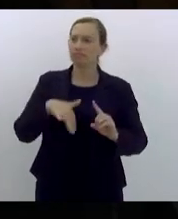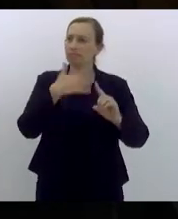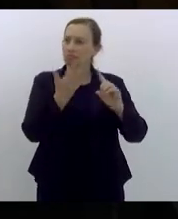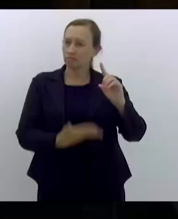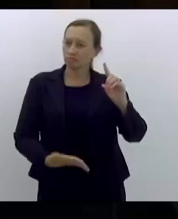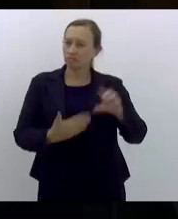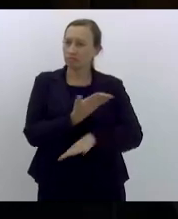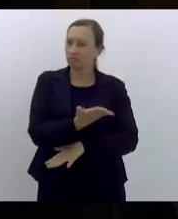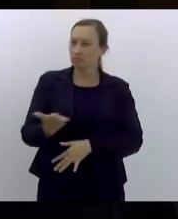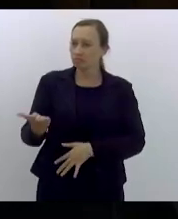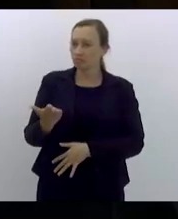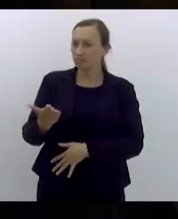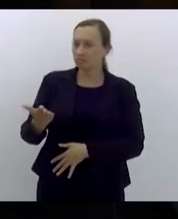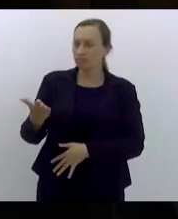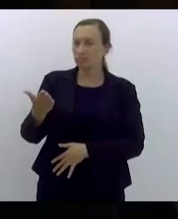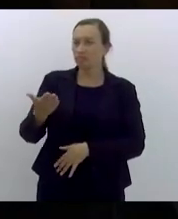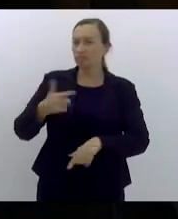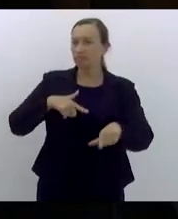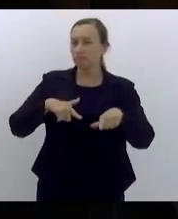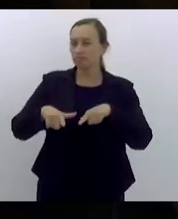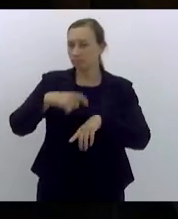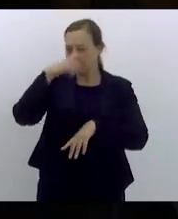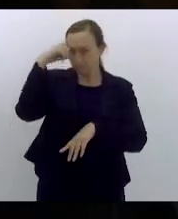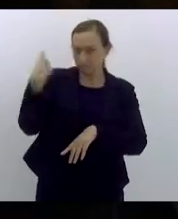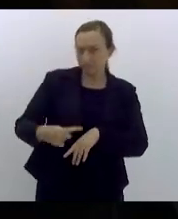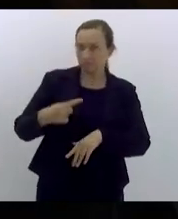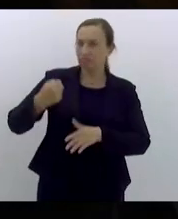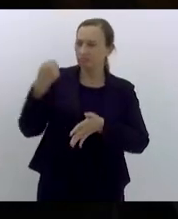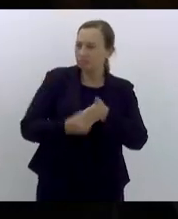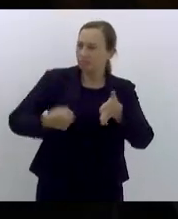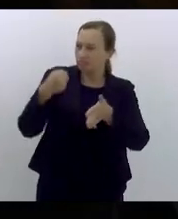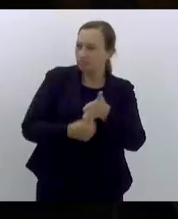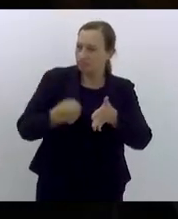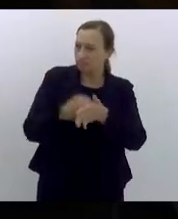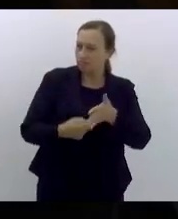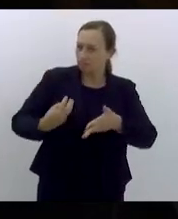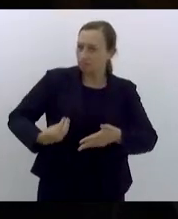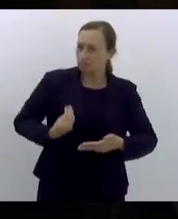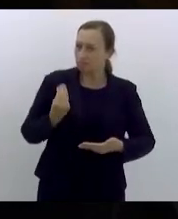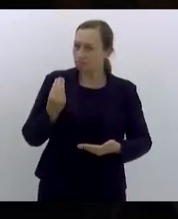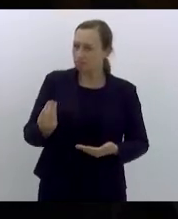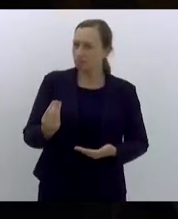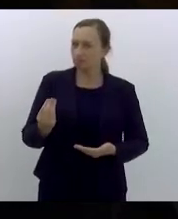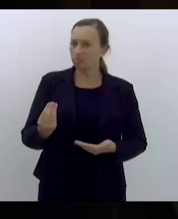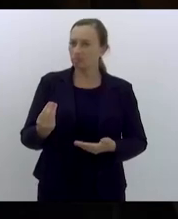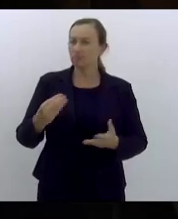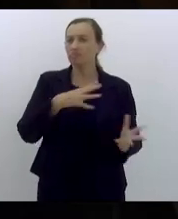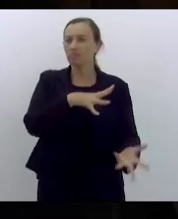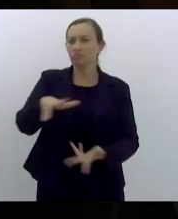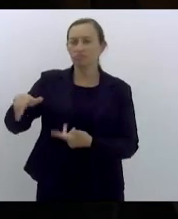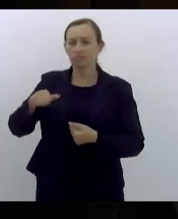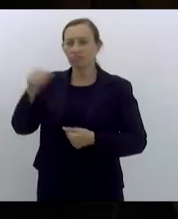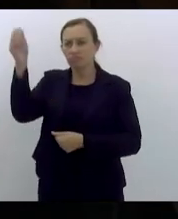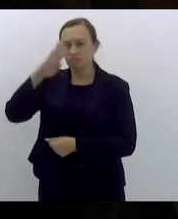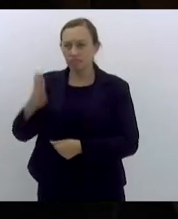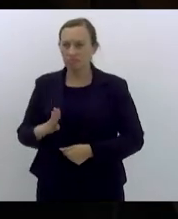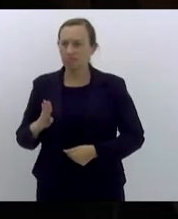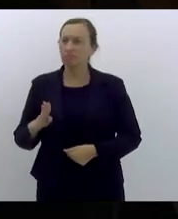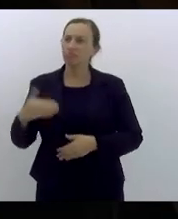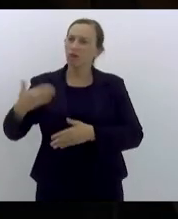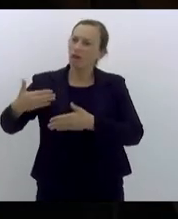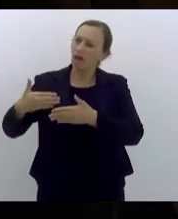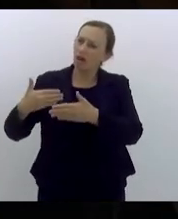essas trabalhadoras esses trabalhadores incansáveis que lutaram que entregaram as suas vidas no Brasil no mundo ao longo desses